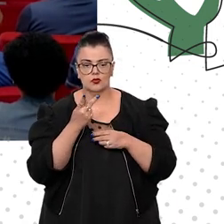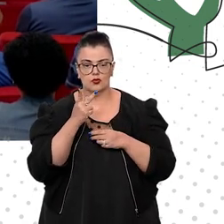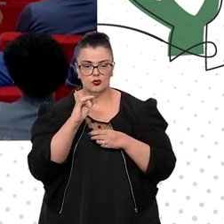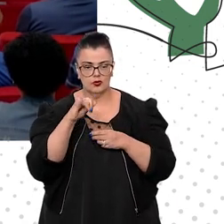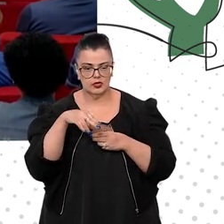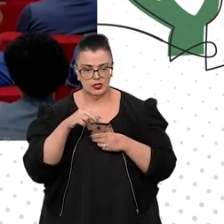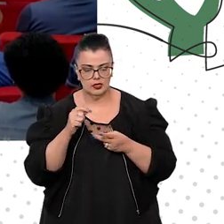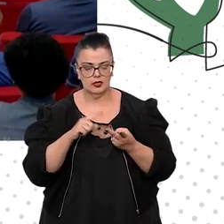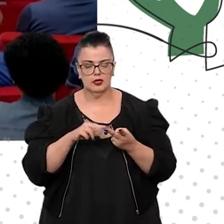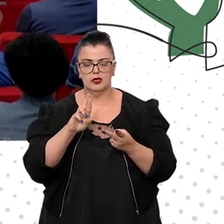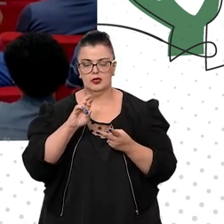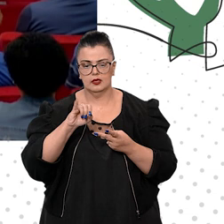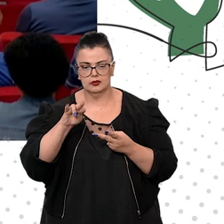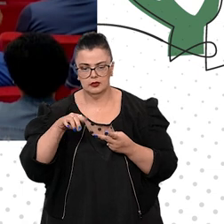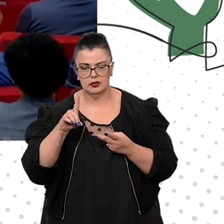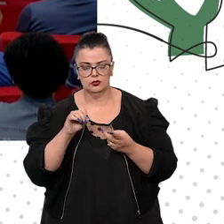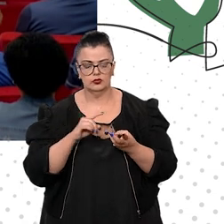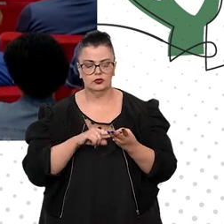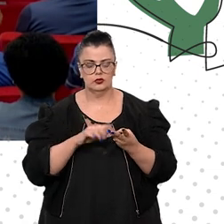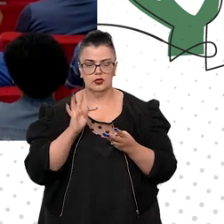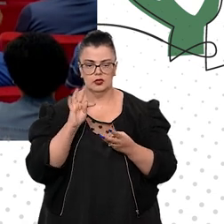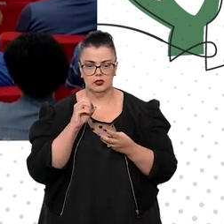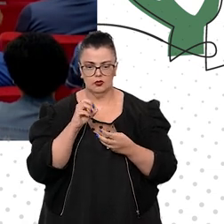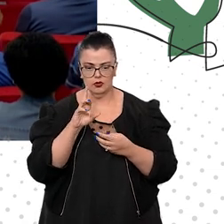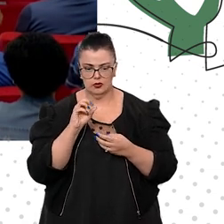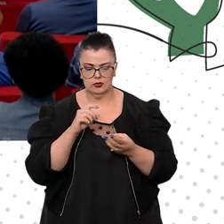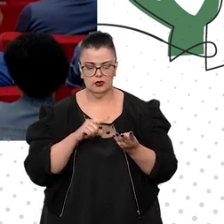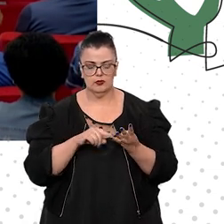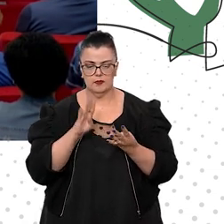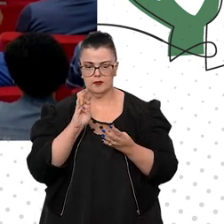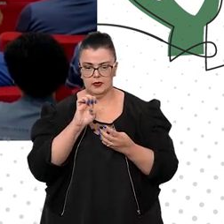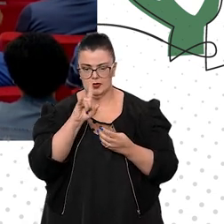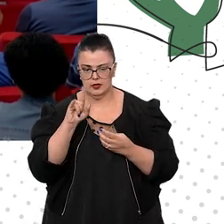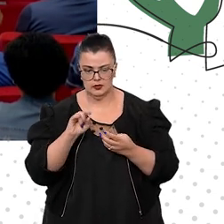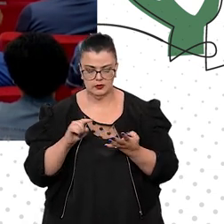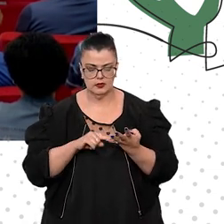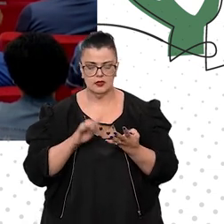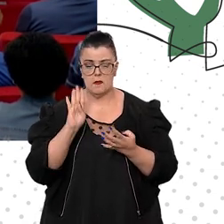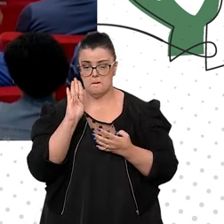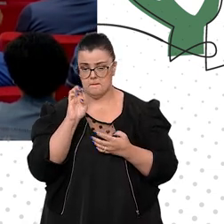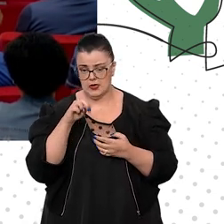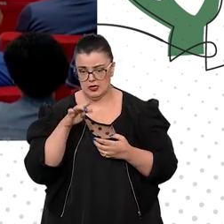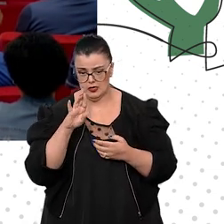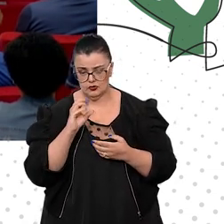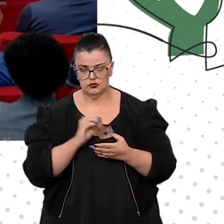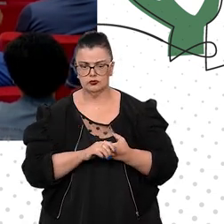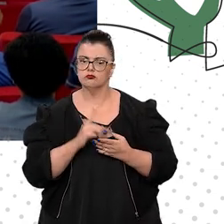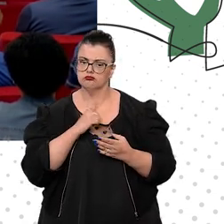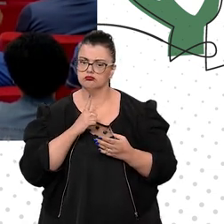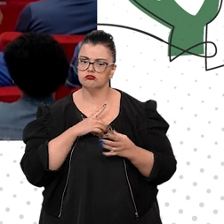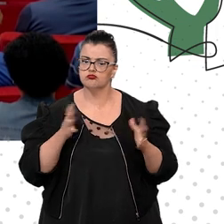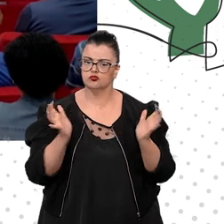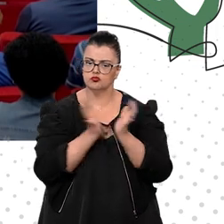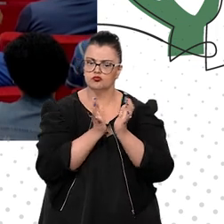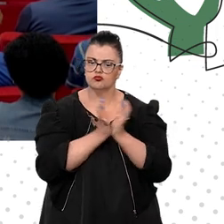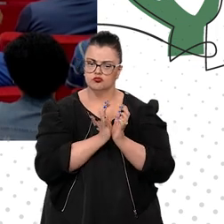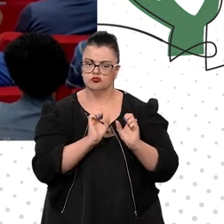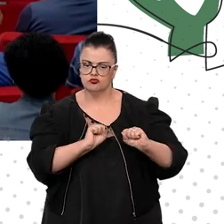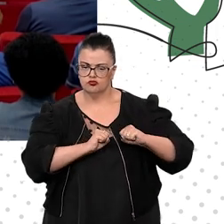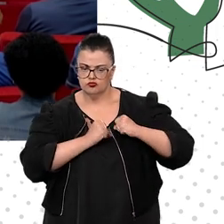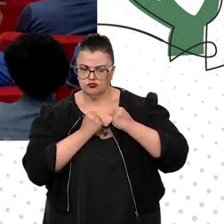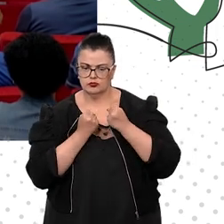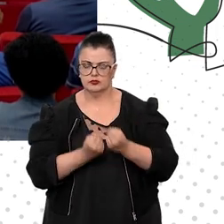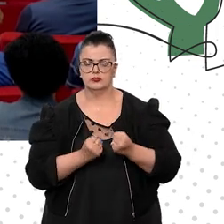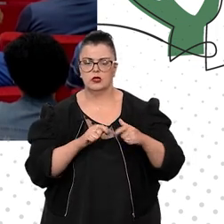Reinaldo, Afrânio, Teodoro, Belize, Benedito, eu vejo este empenho do Superior Tribunal de Justiça